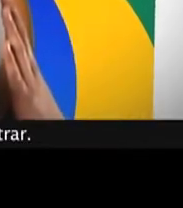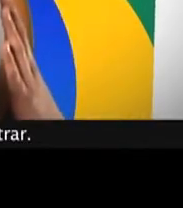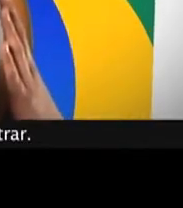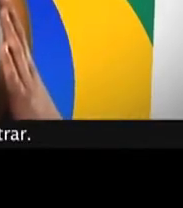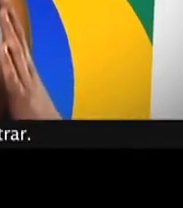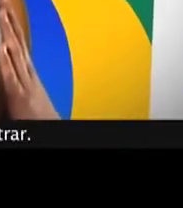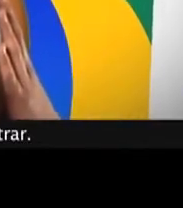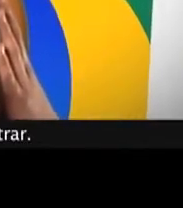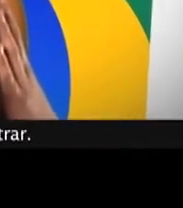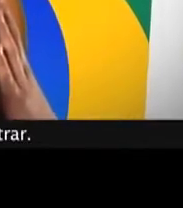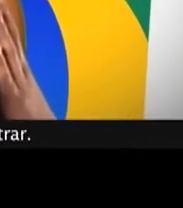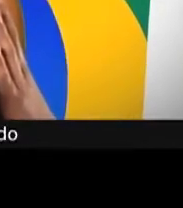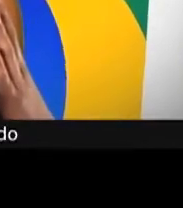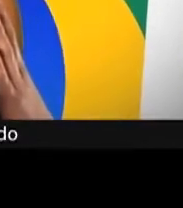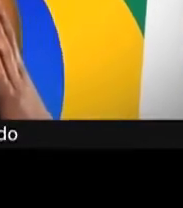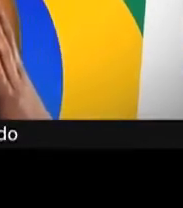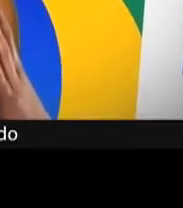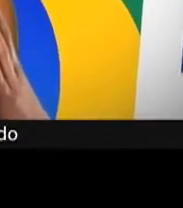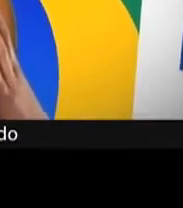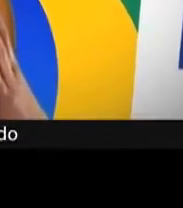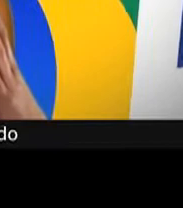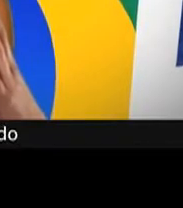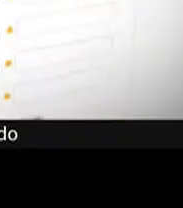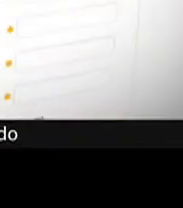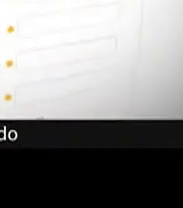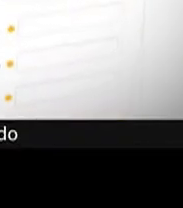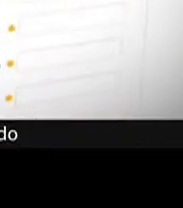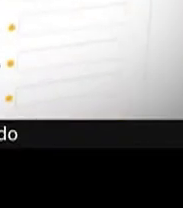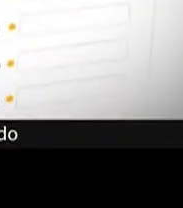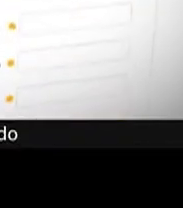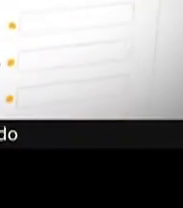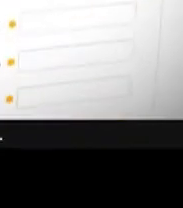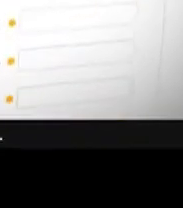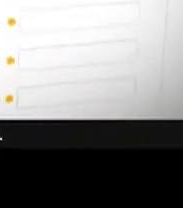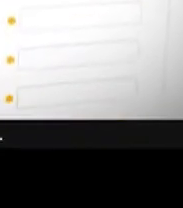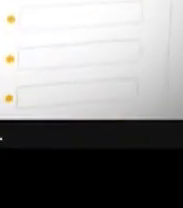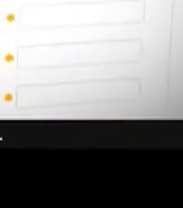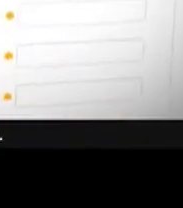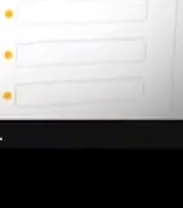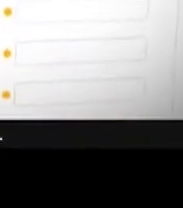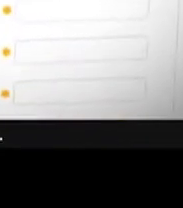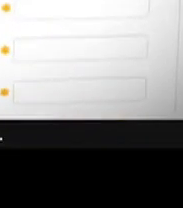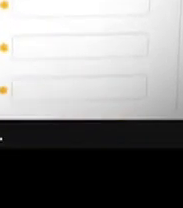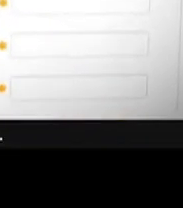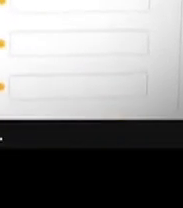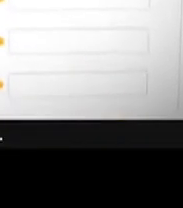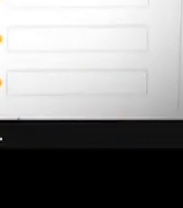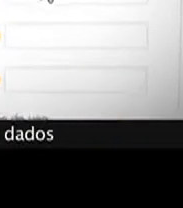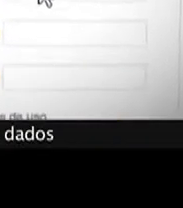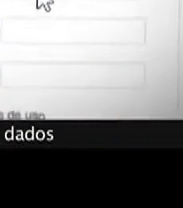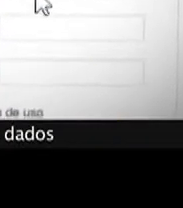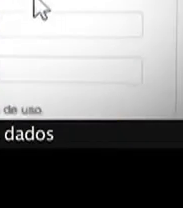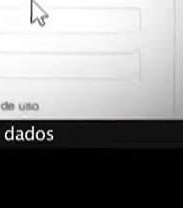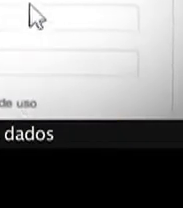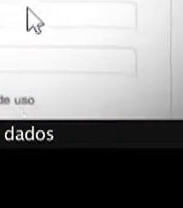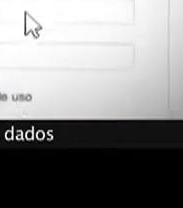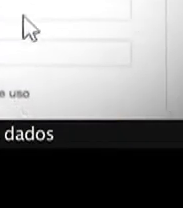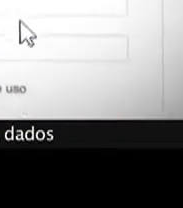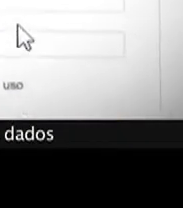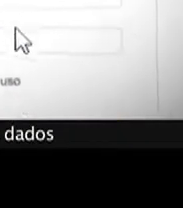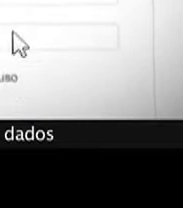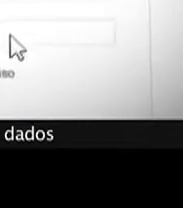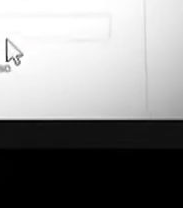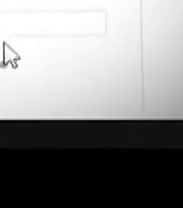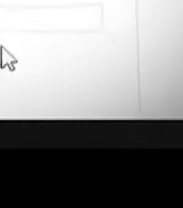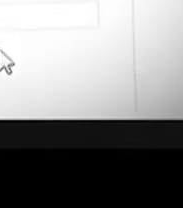senha e para se cadastrar. É só clicar e você será direcionado para o formulário de inscrição. Depois de preencher seus